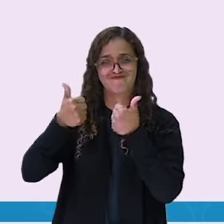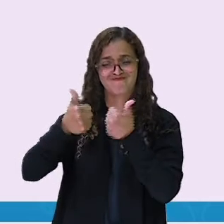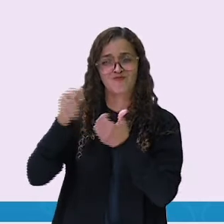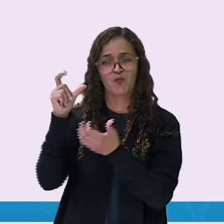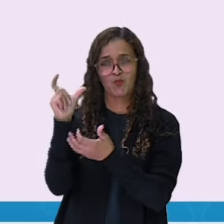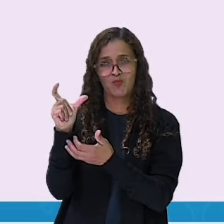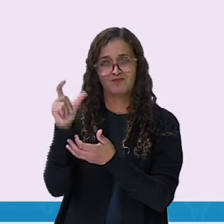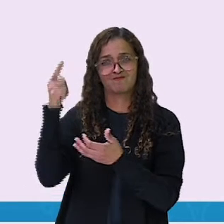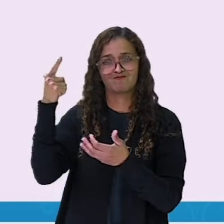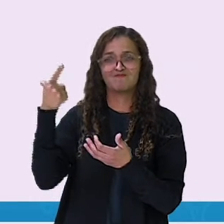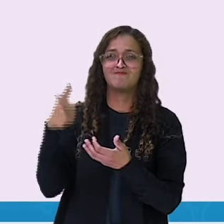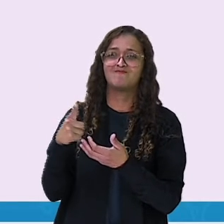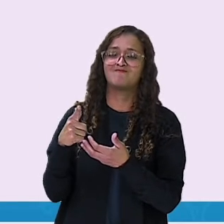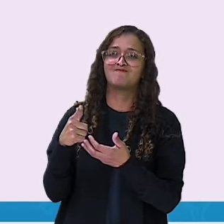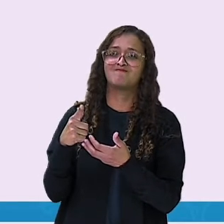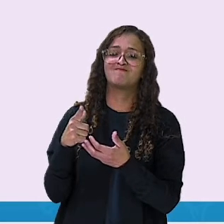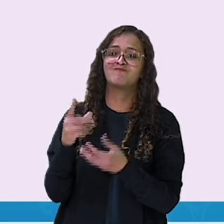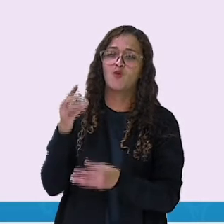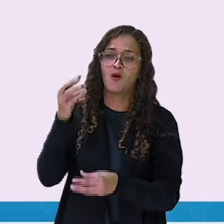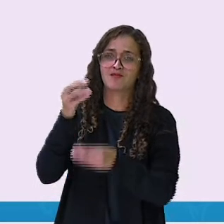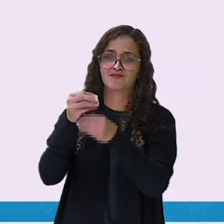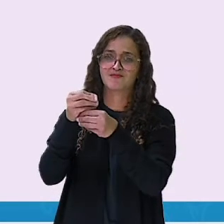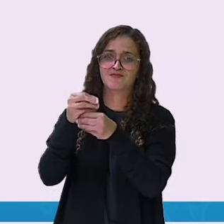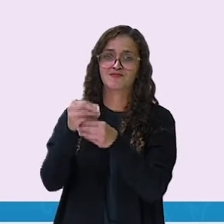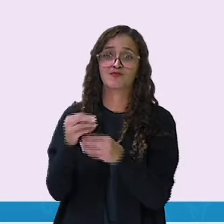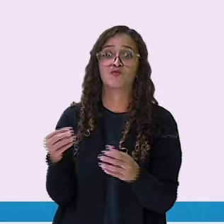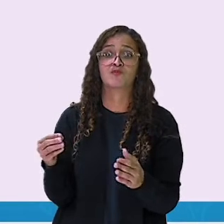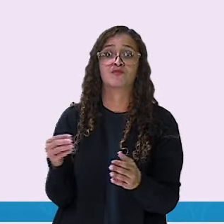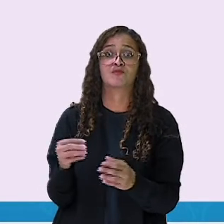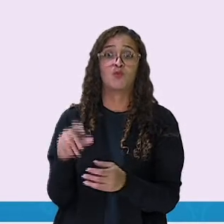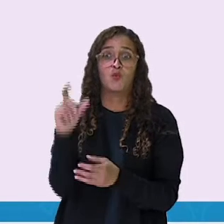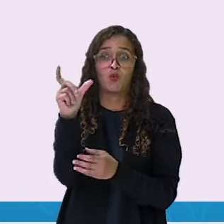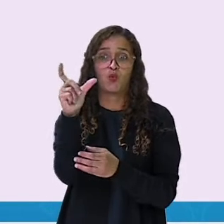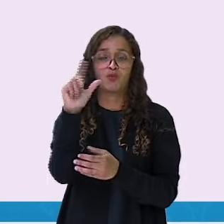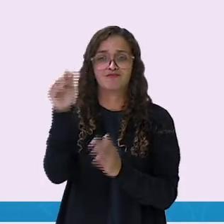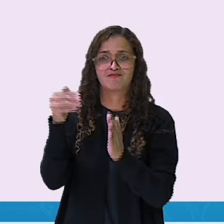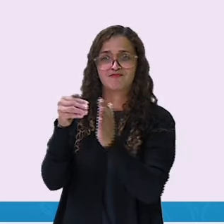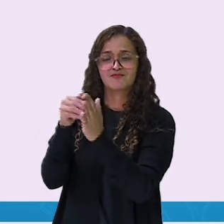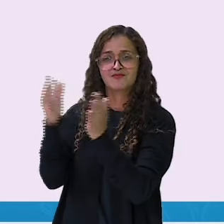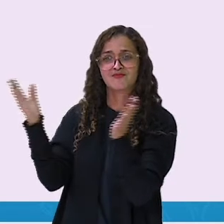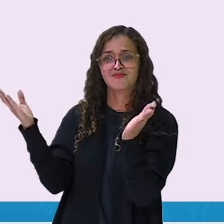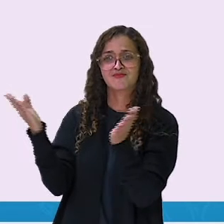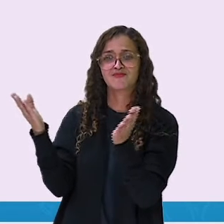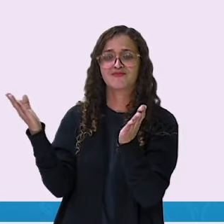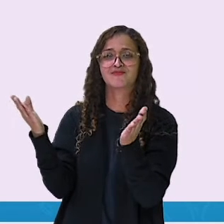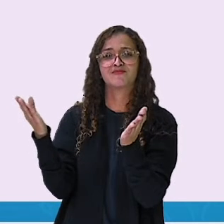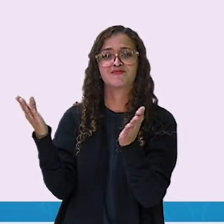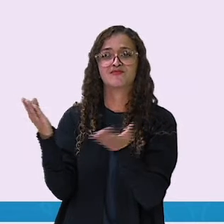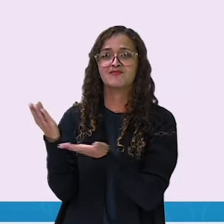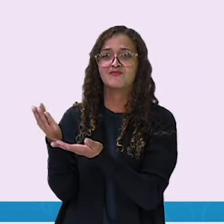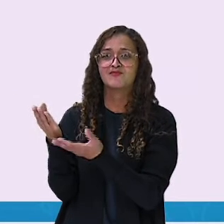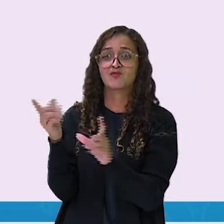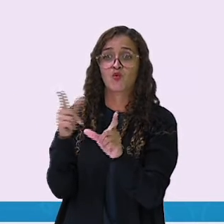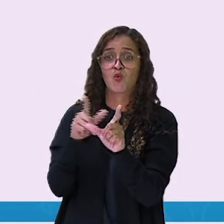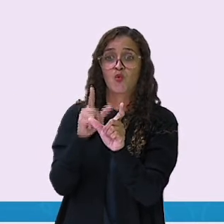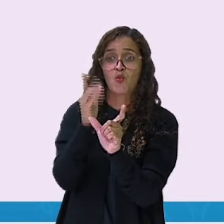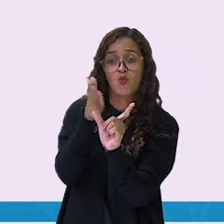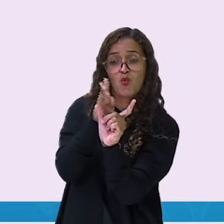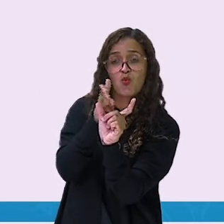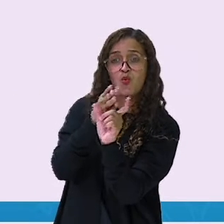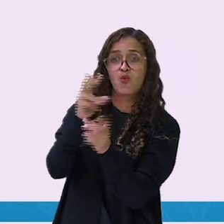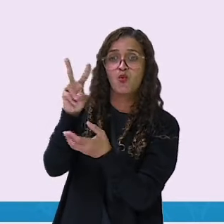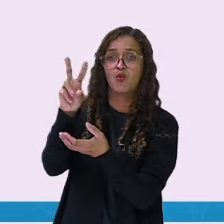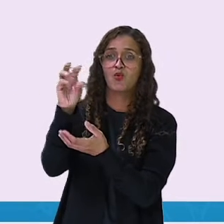palavra. Conseguimos formar. Vamos para a nossa última? Vamos? Aqui eu tenho a sílaba